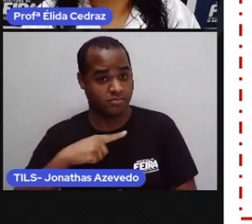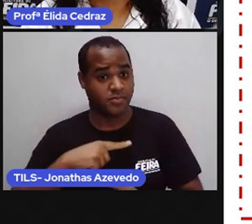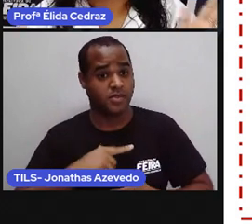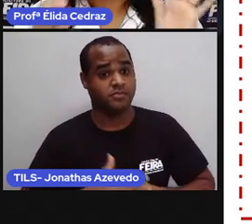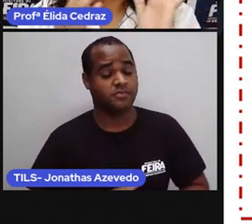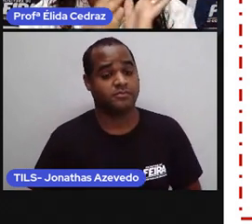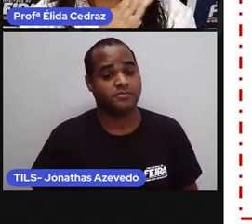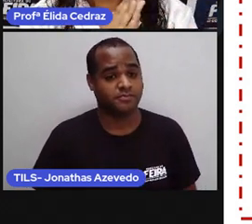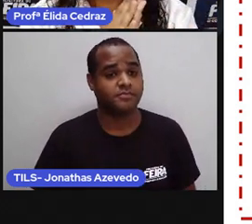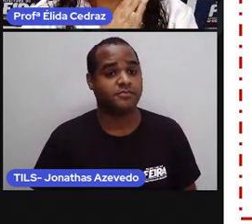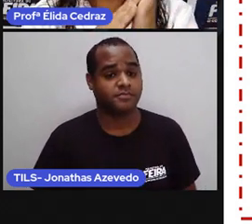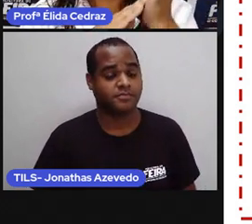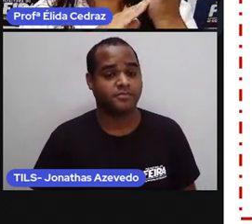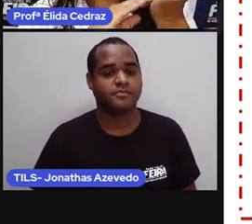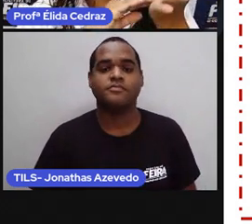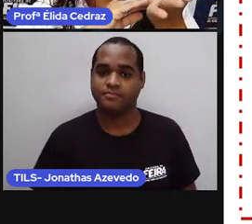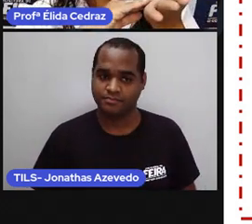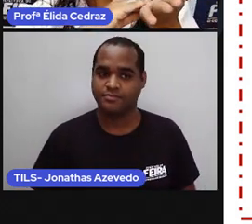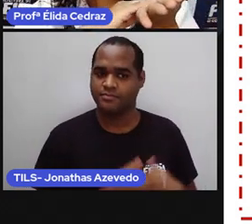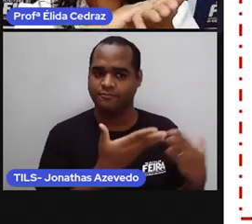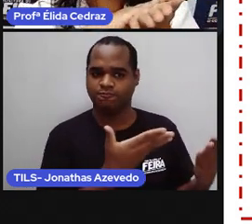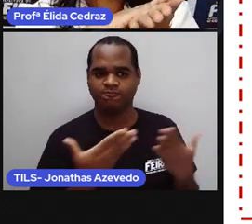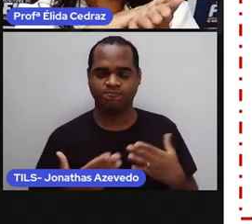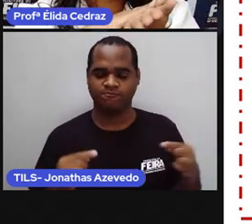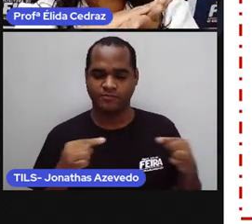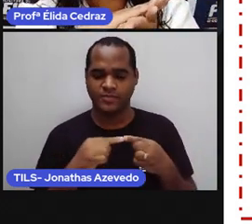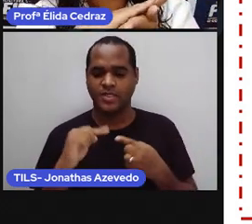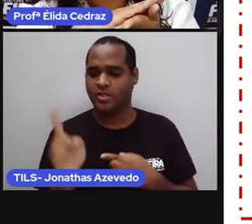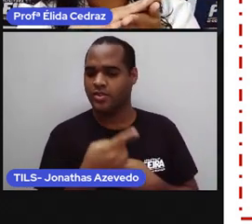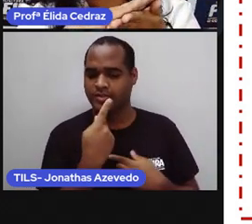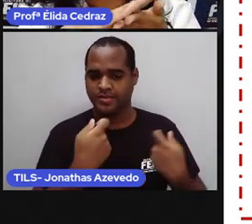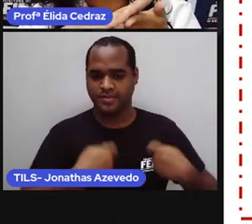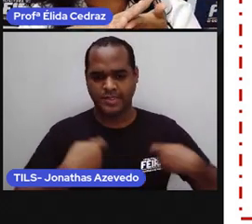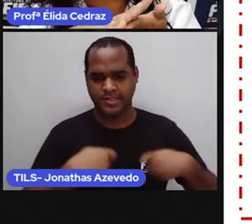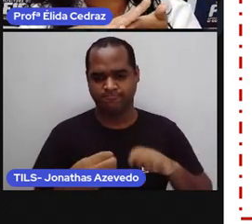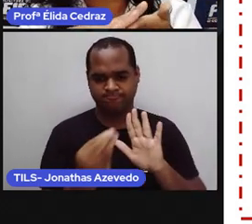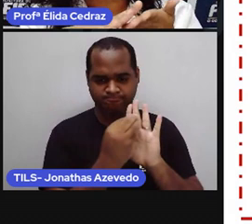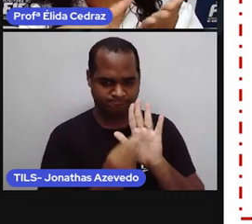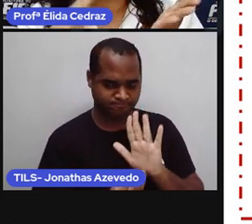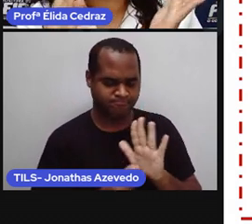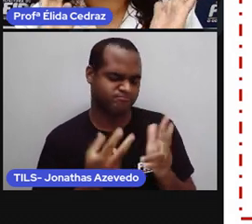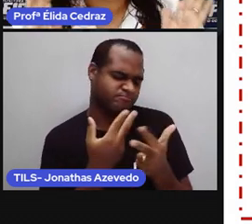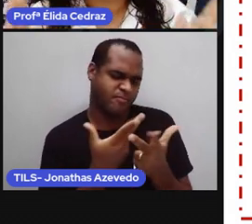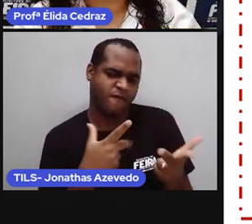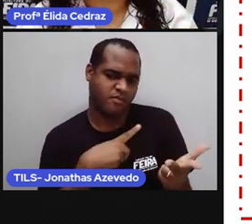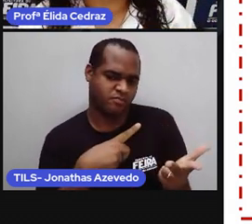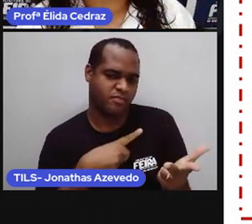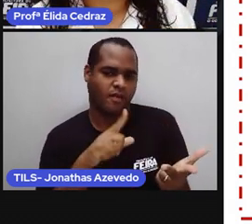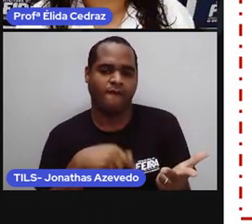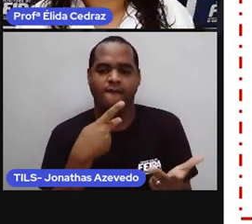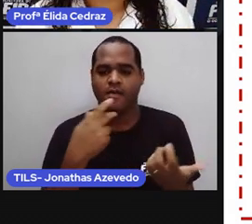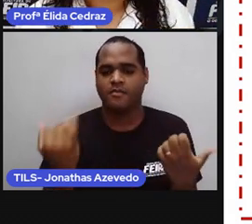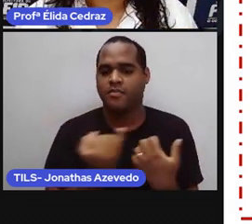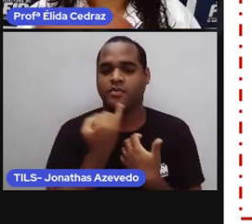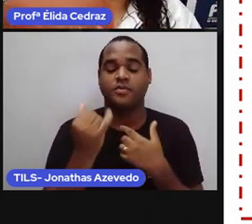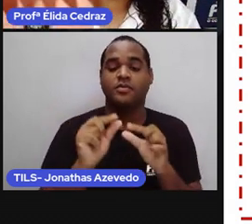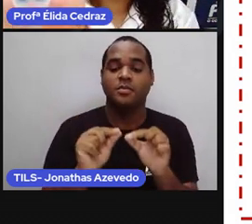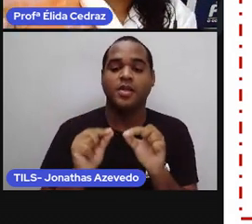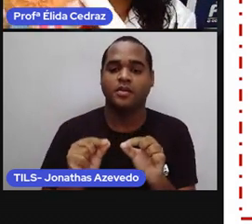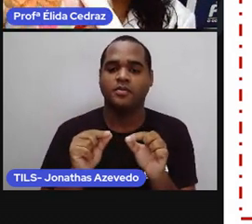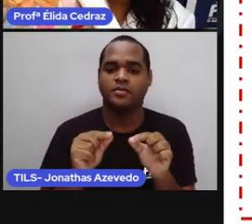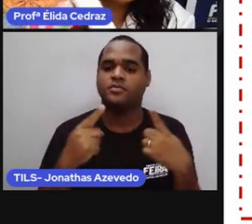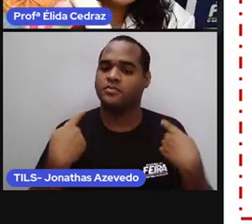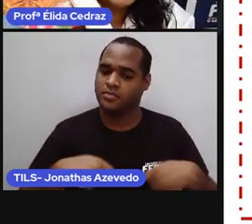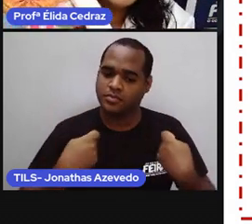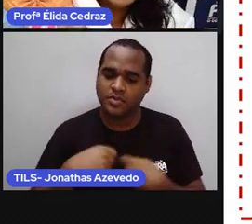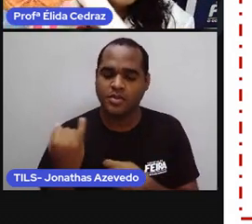O convite, a gente precisa colocar alguns elementos necessários para ninguém